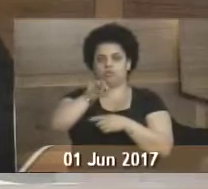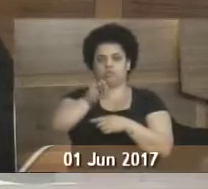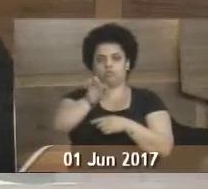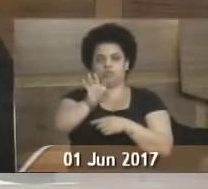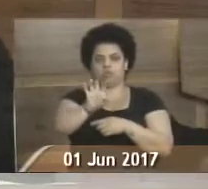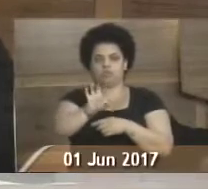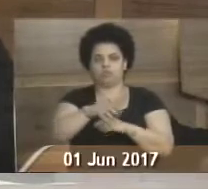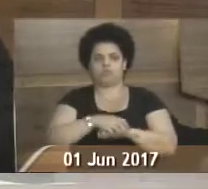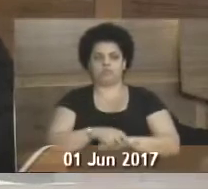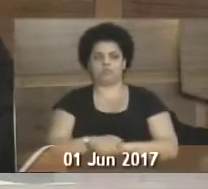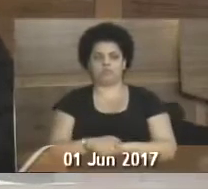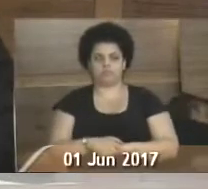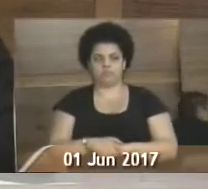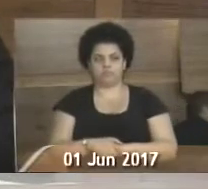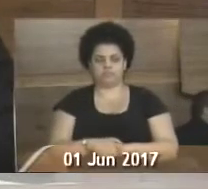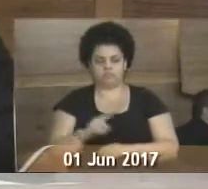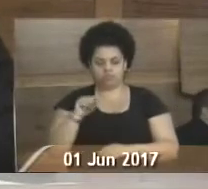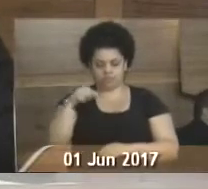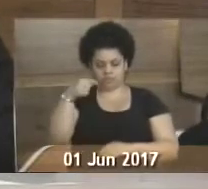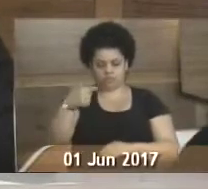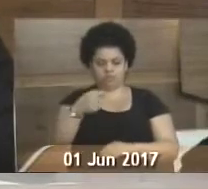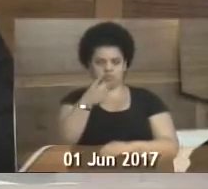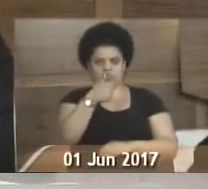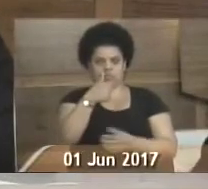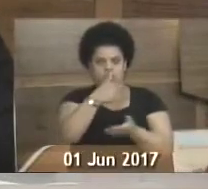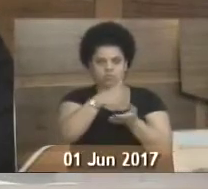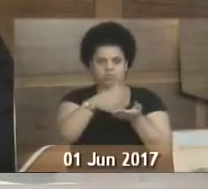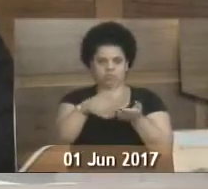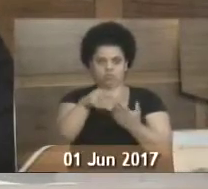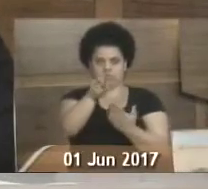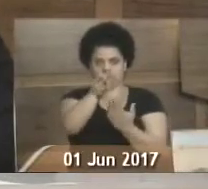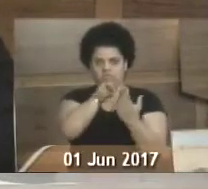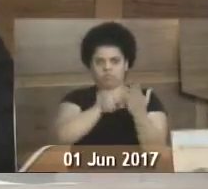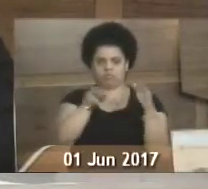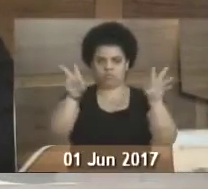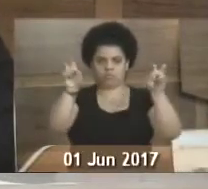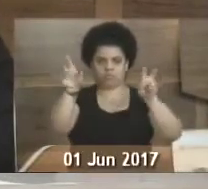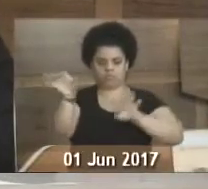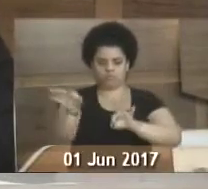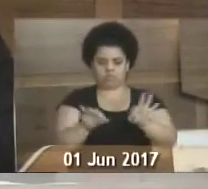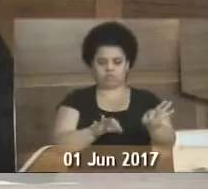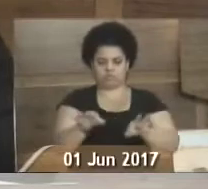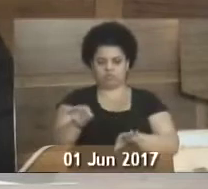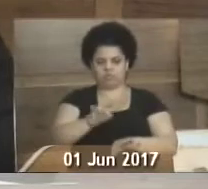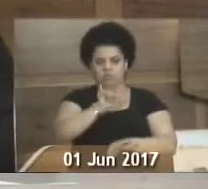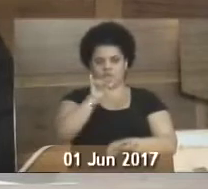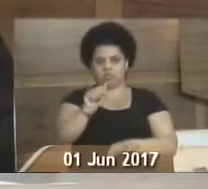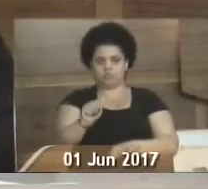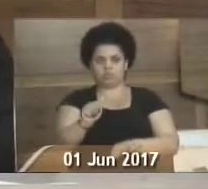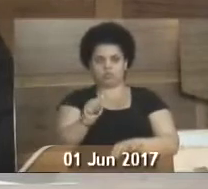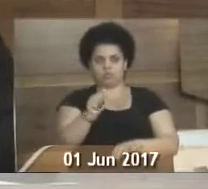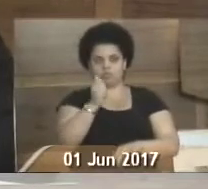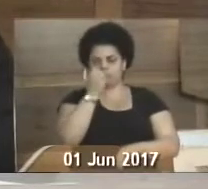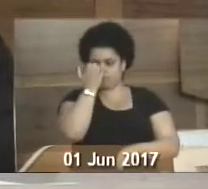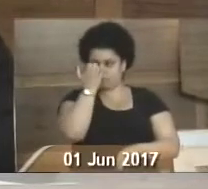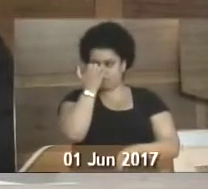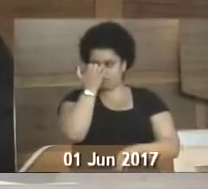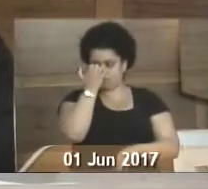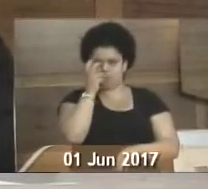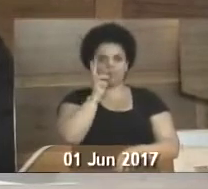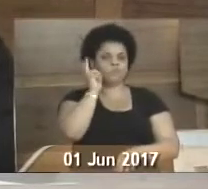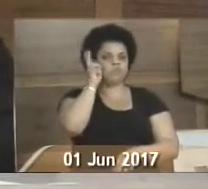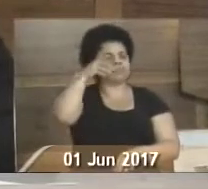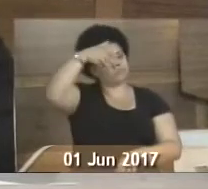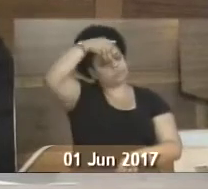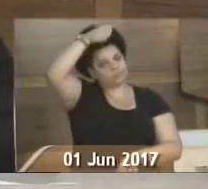Após o expediente, o senhor presidente solicitou ao primeiro secretário que fizesse à leitura das matérias constantes, na ordem do dia. O